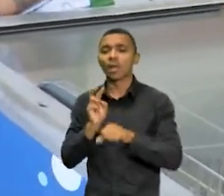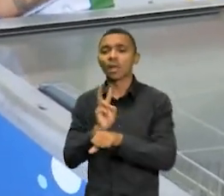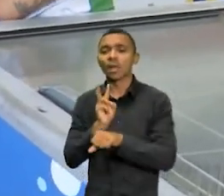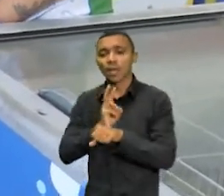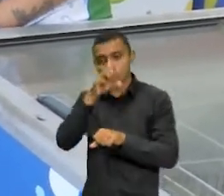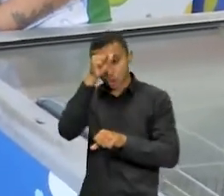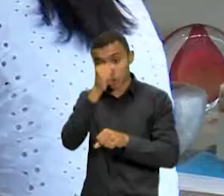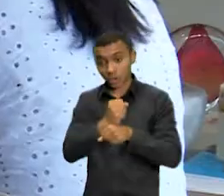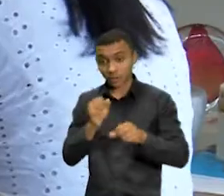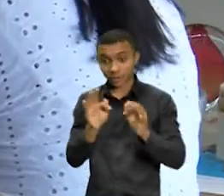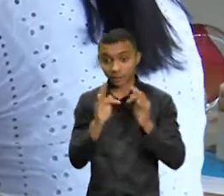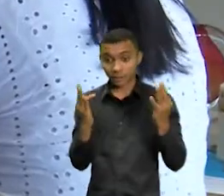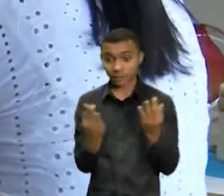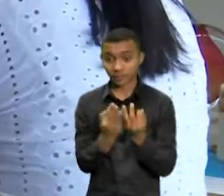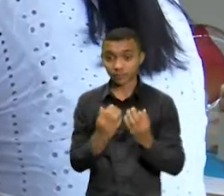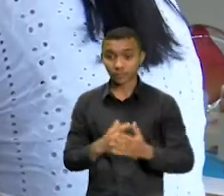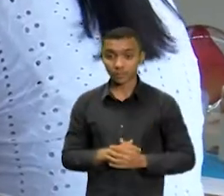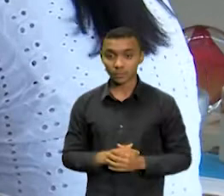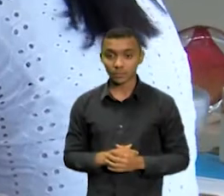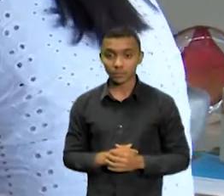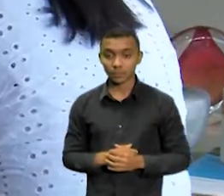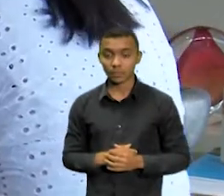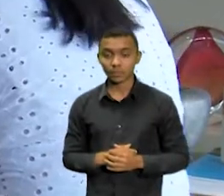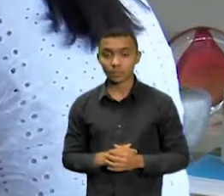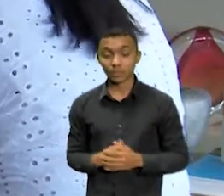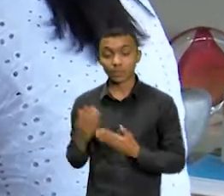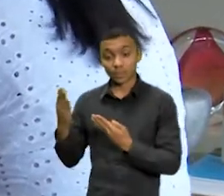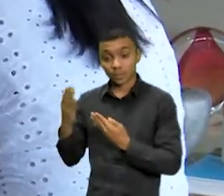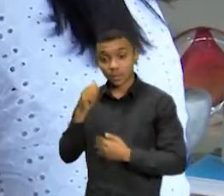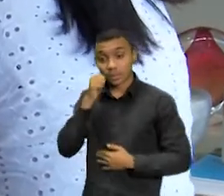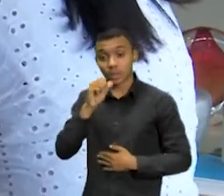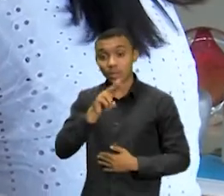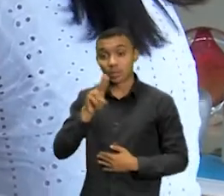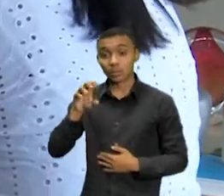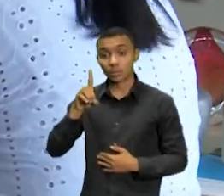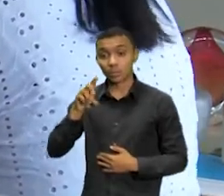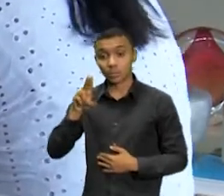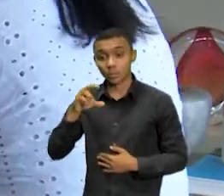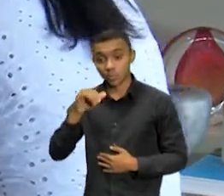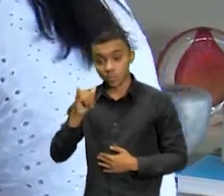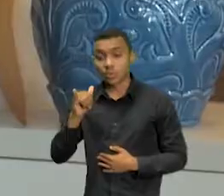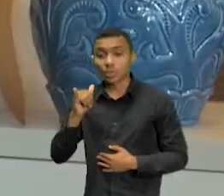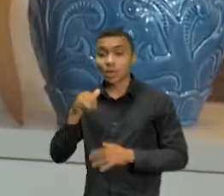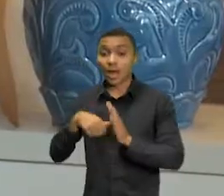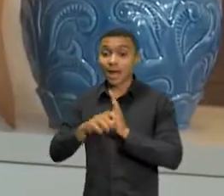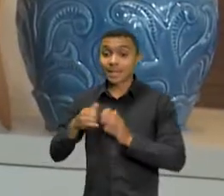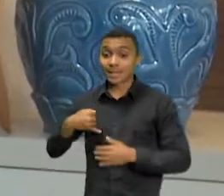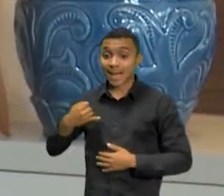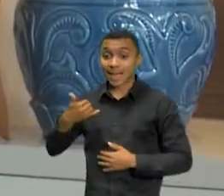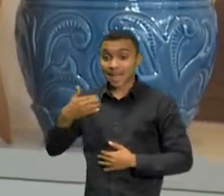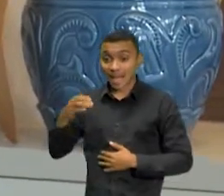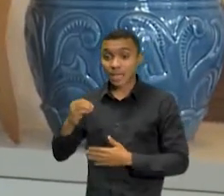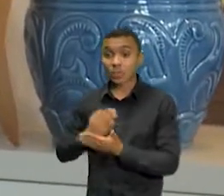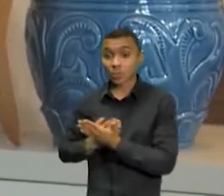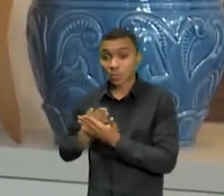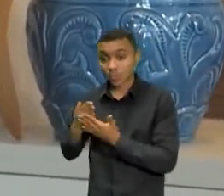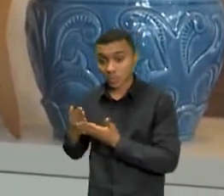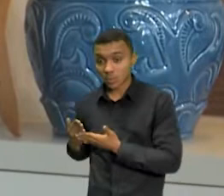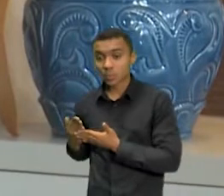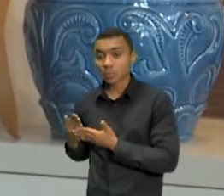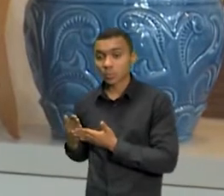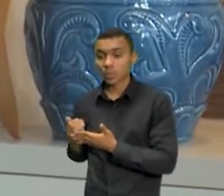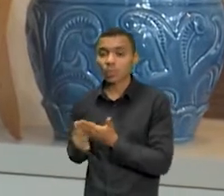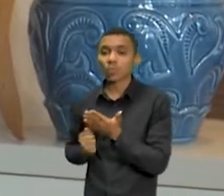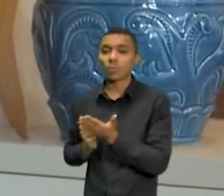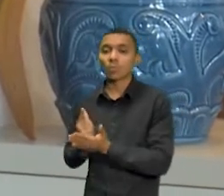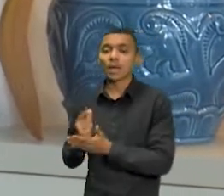entre as mulheres. Dulce começou a empreender muito cedo, aos 10 anos de idade, quando comprou um carro de picolé.